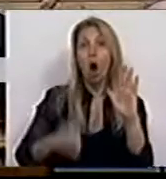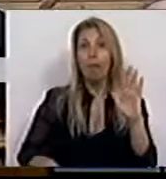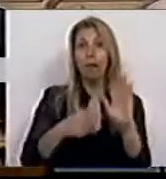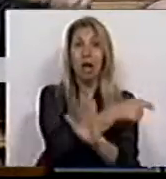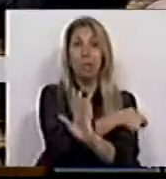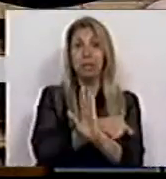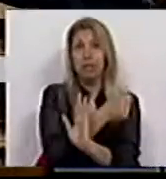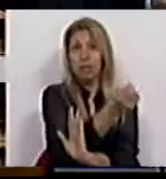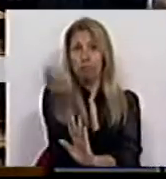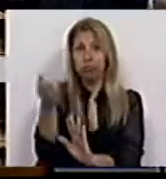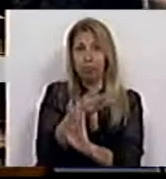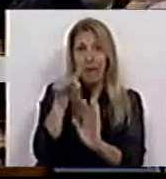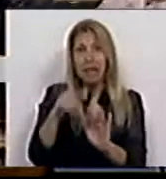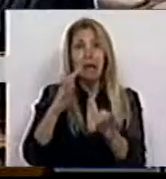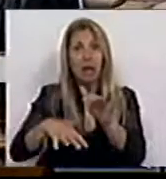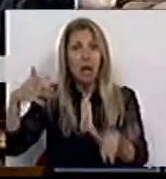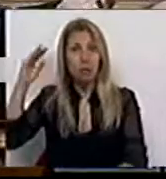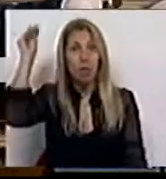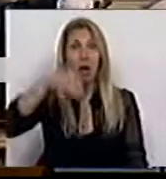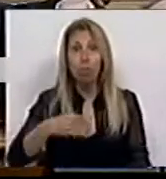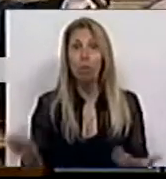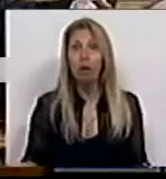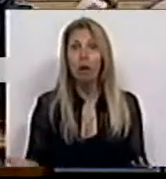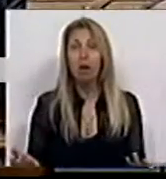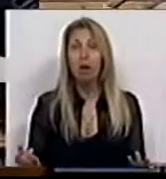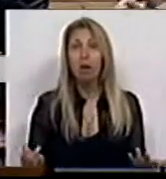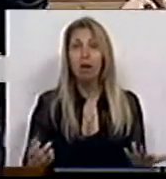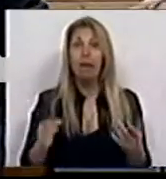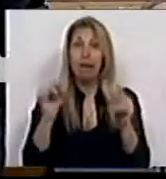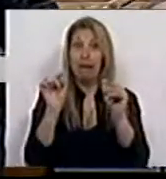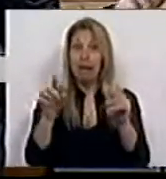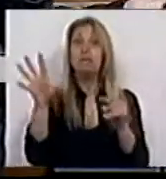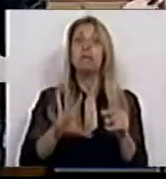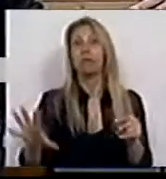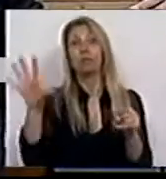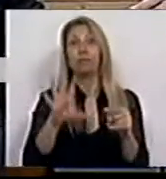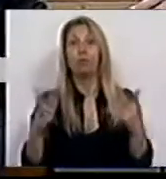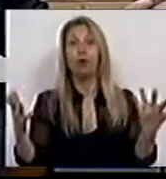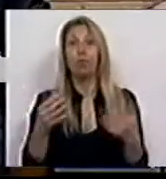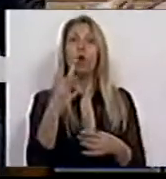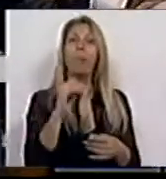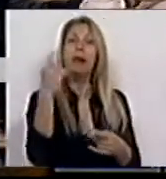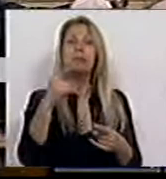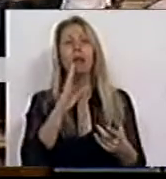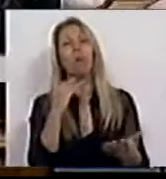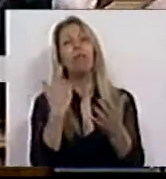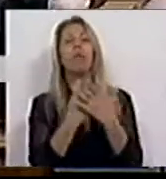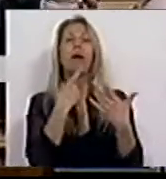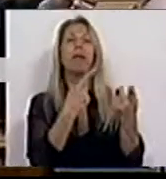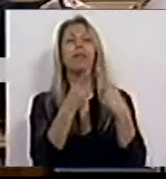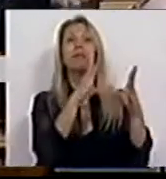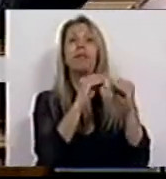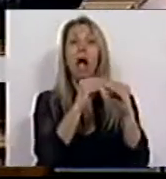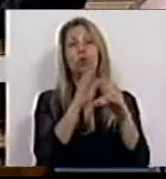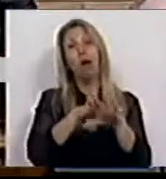Assembleia da República? É essa a forma que o Partido Socialista tem para cultivar diálogos à esquerda, por exemplo, com o Bloco de